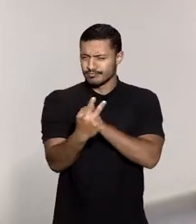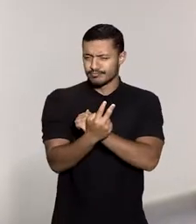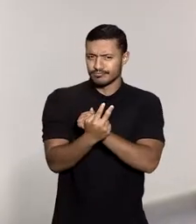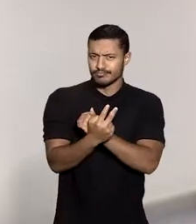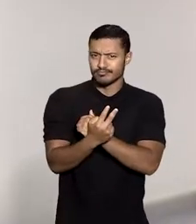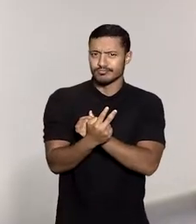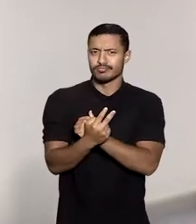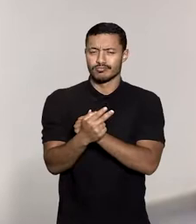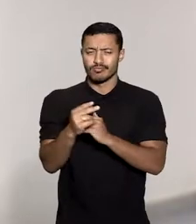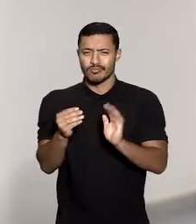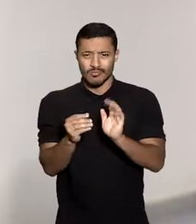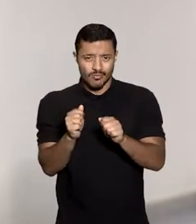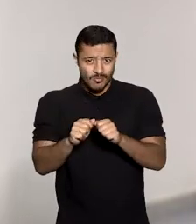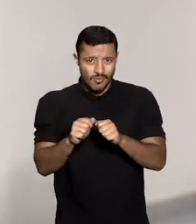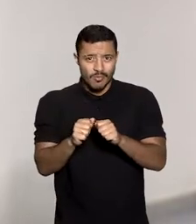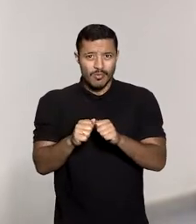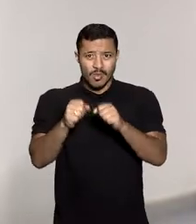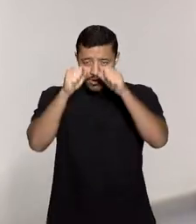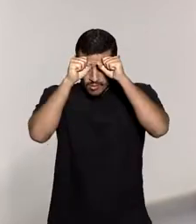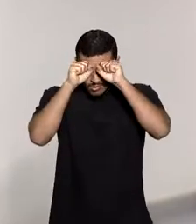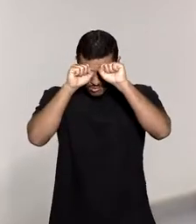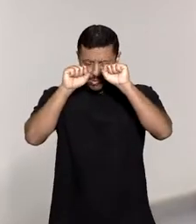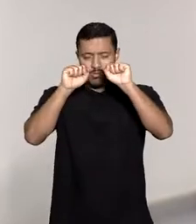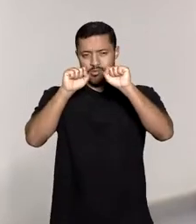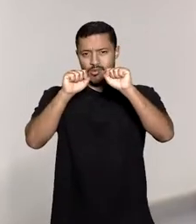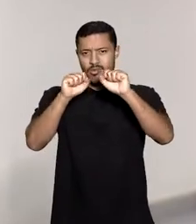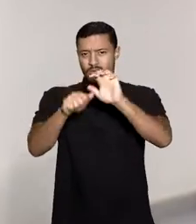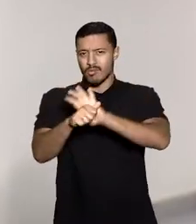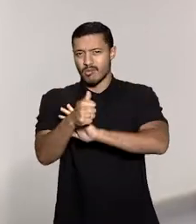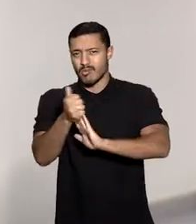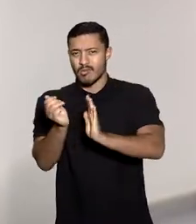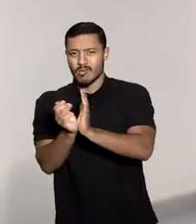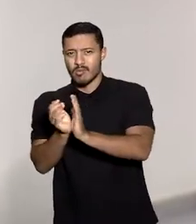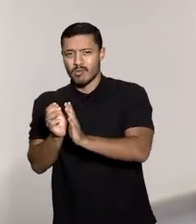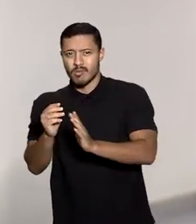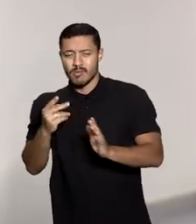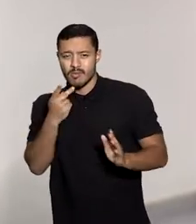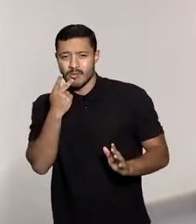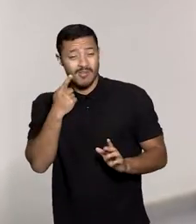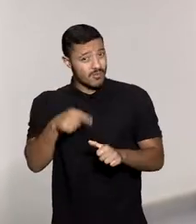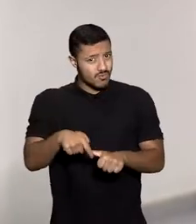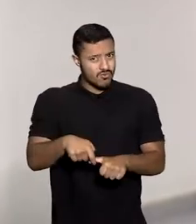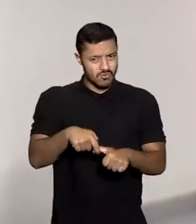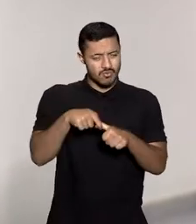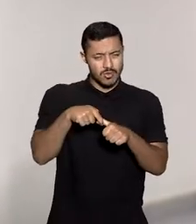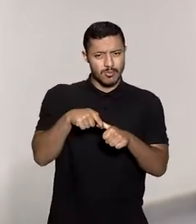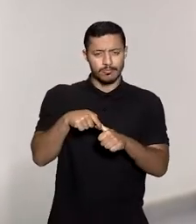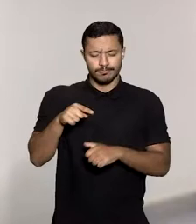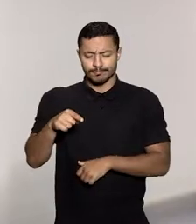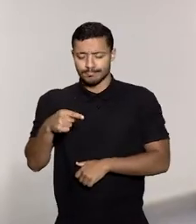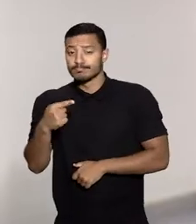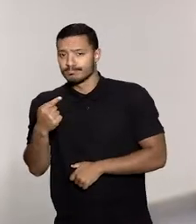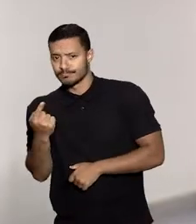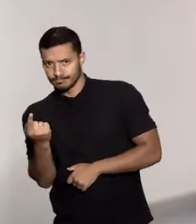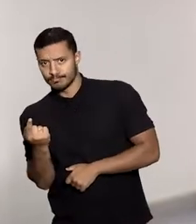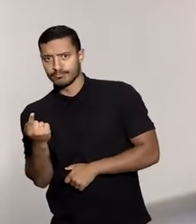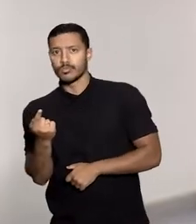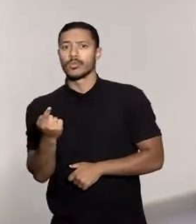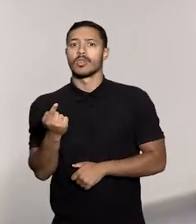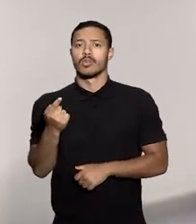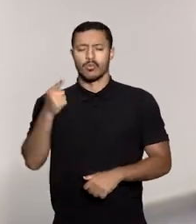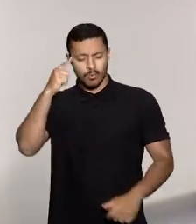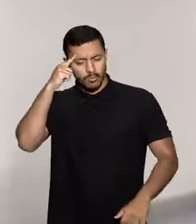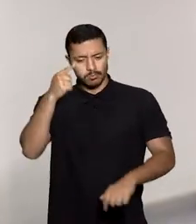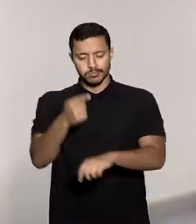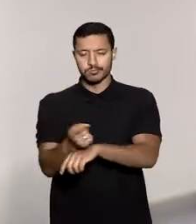proferida pelo Tribunal Regional Federal da Primeira Região em pedido de suspensão de liminar e outra, uma sentença da Sexta